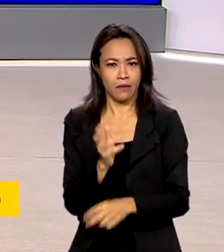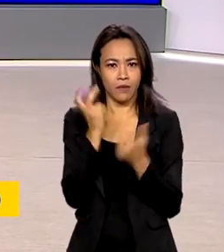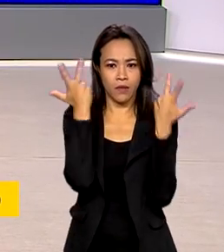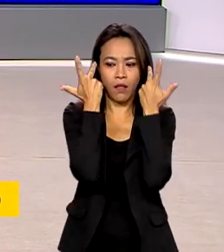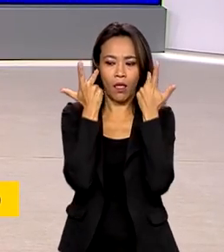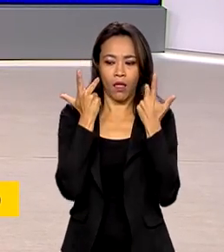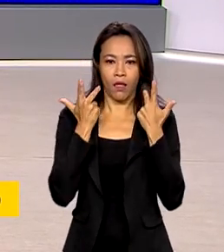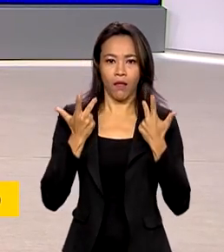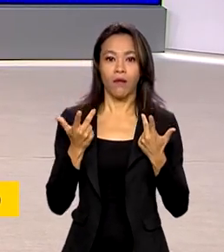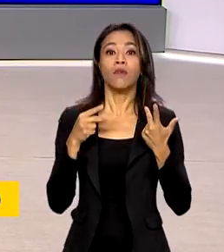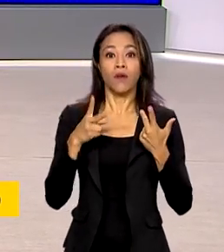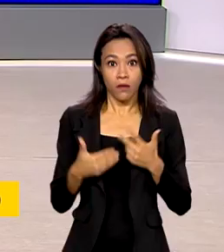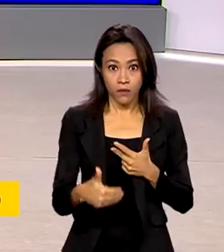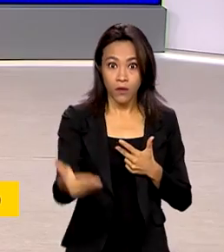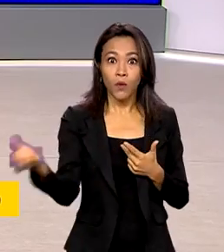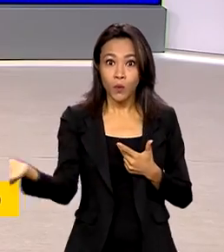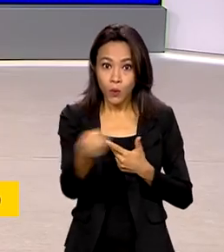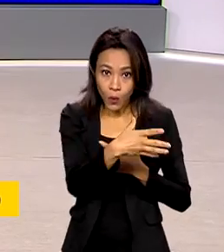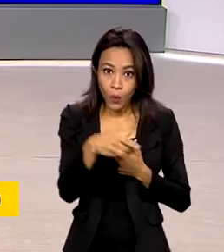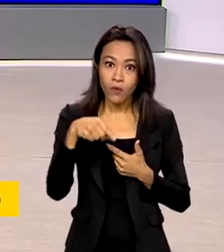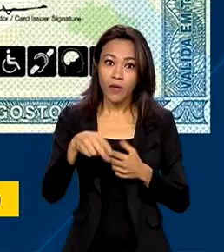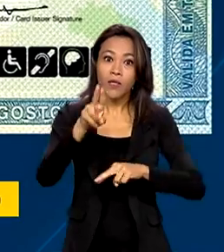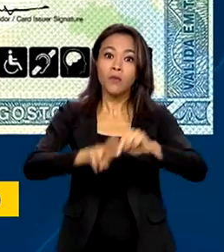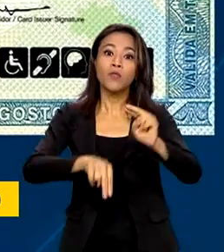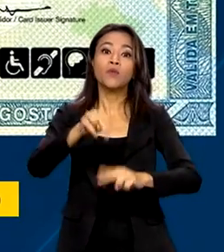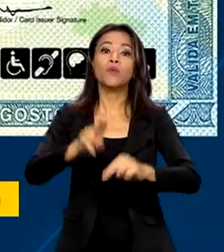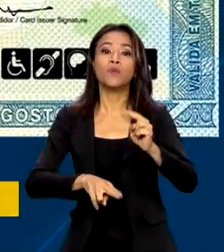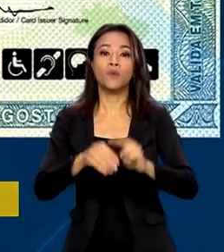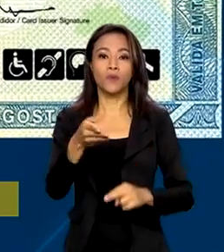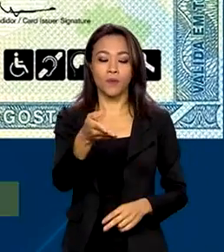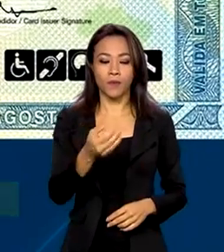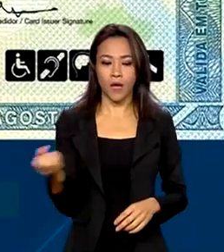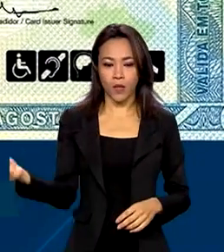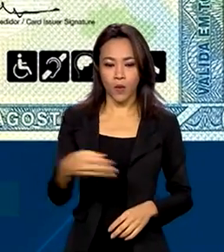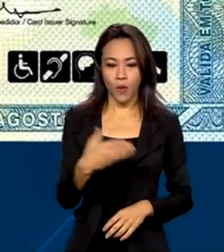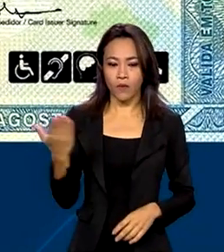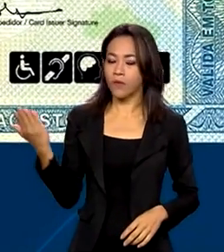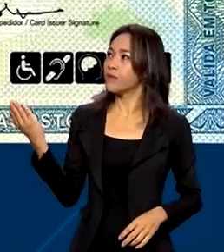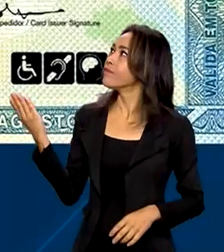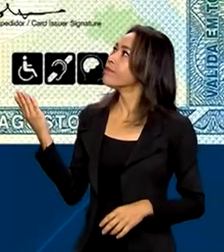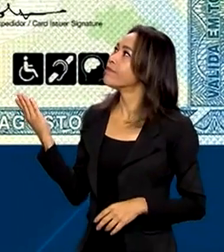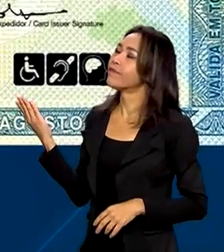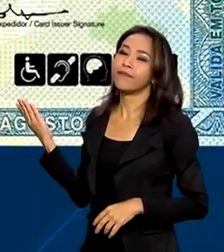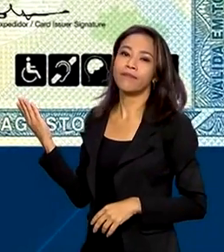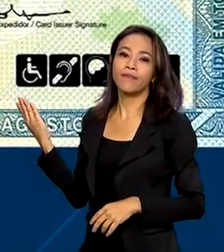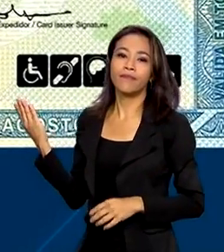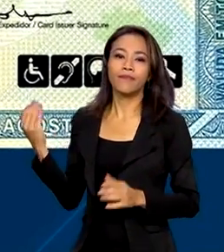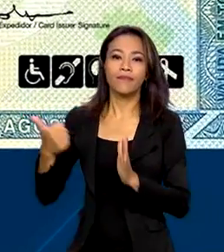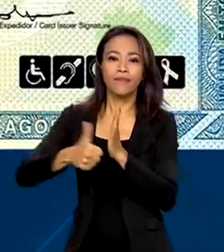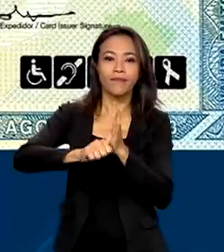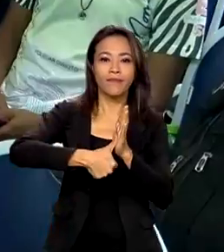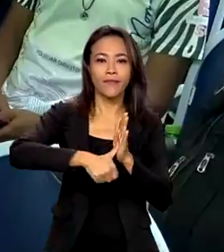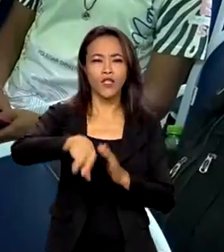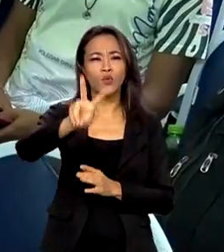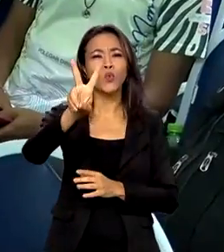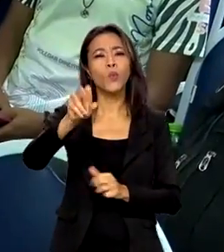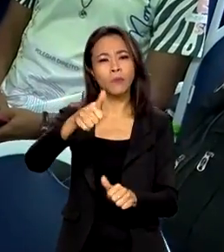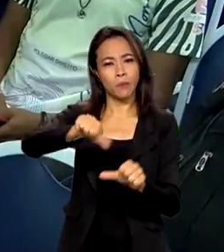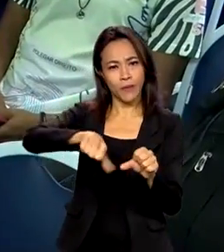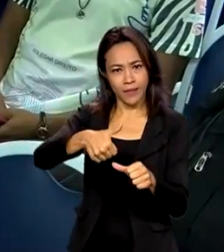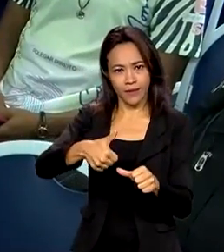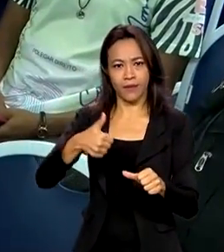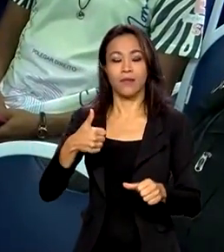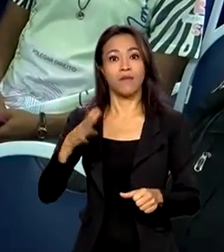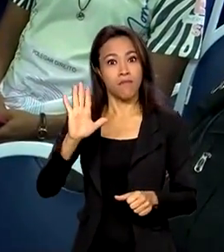começar a ser emitido a partir de junho. A nova Carteira Nacional de Identidade terá apenas duas mudanças, mas